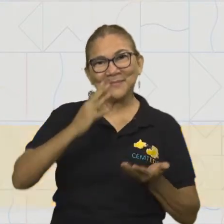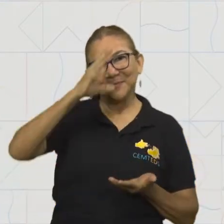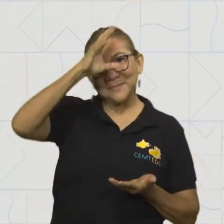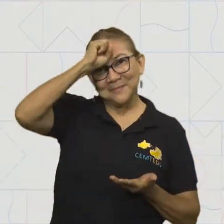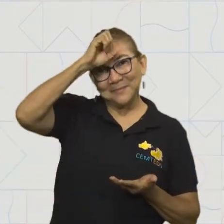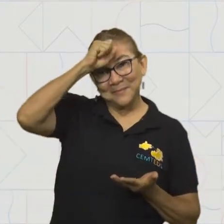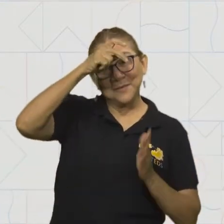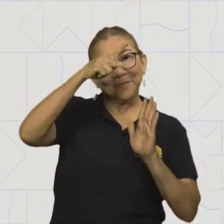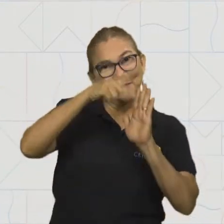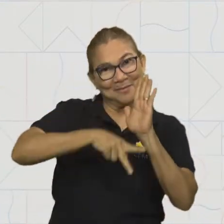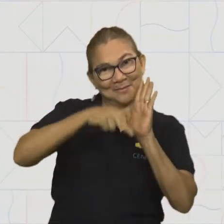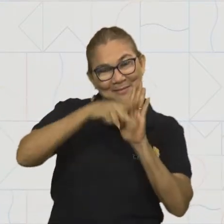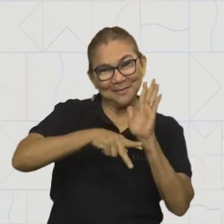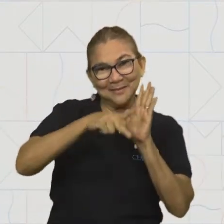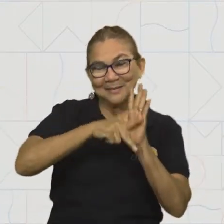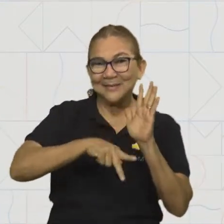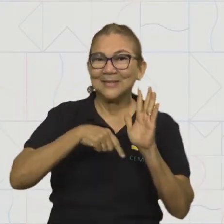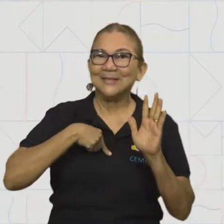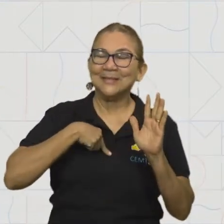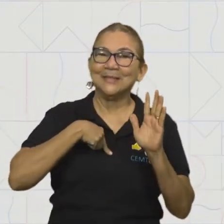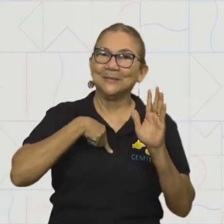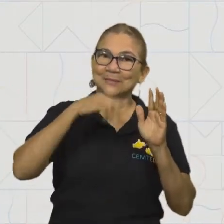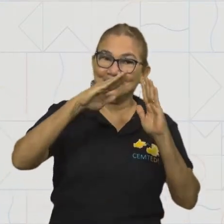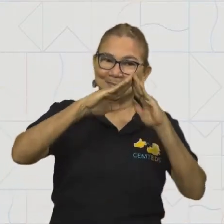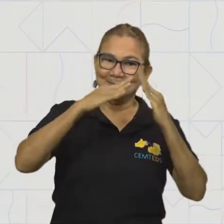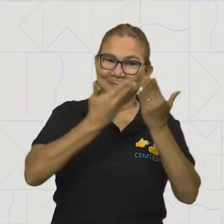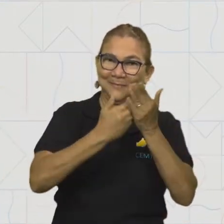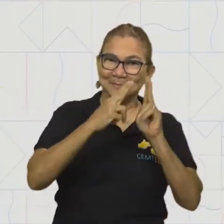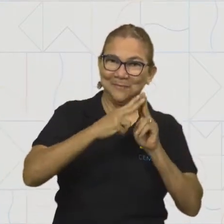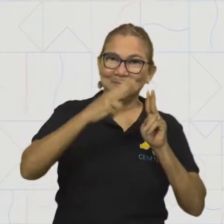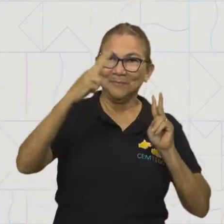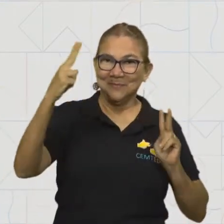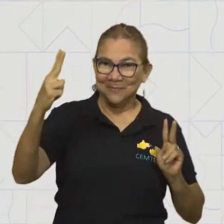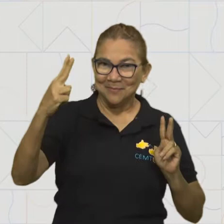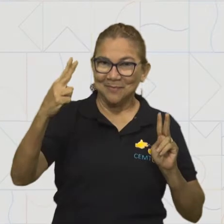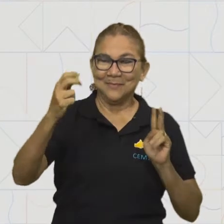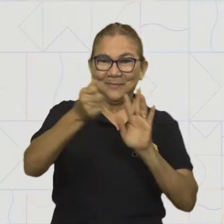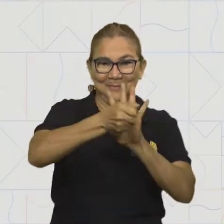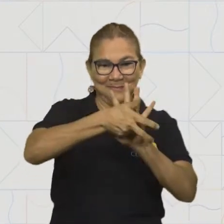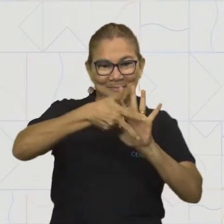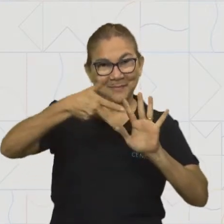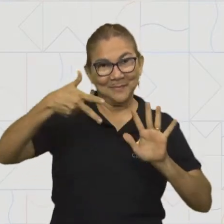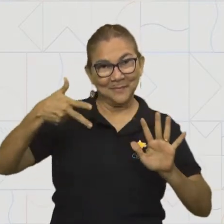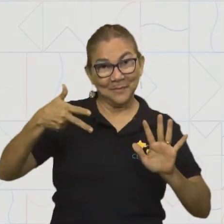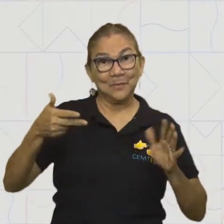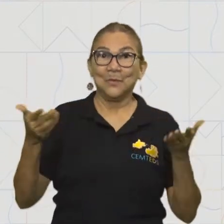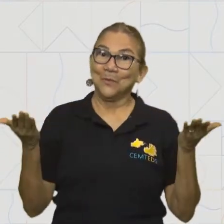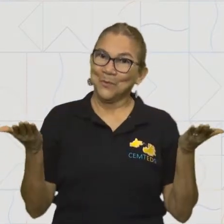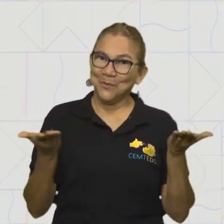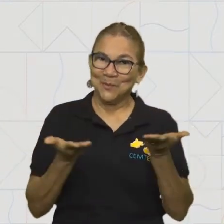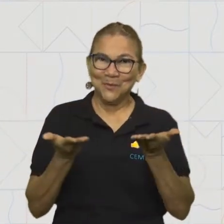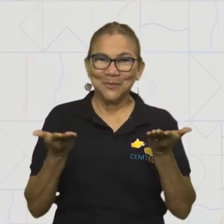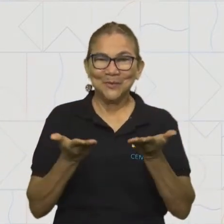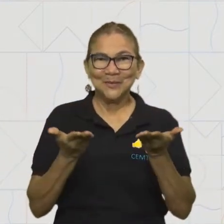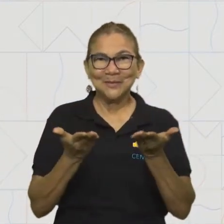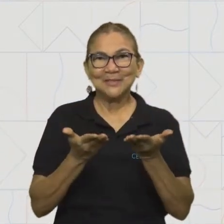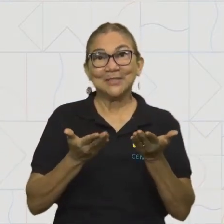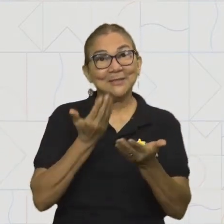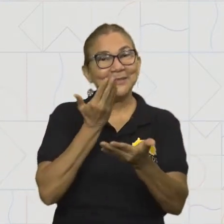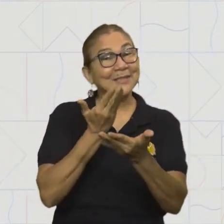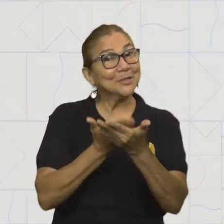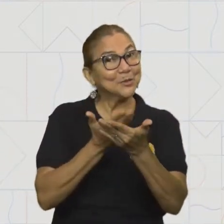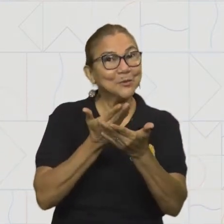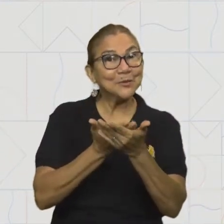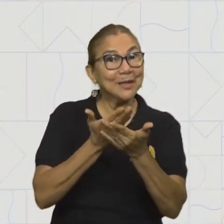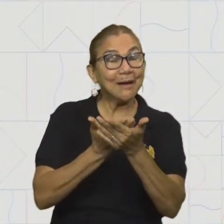Aprender Além da Escola, do Centro de Mídias e Tecnologias Educacionais da Semed. Hoje, nós iremos estudar